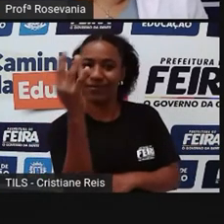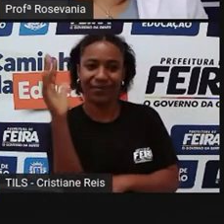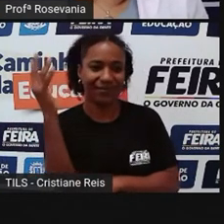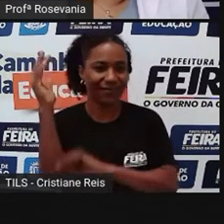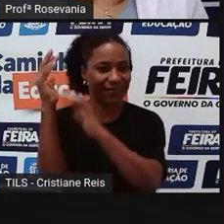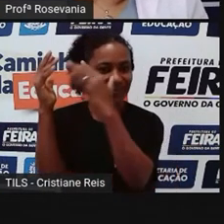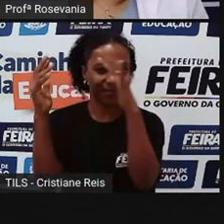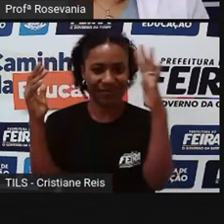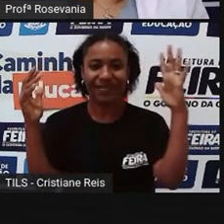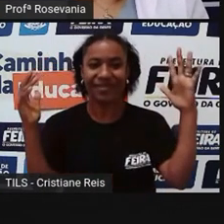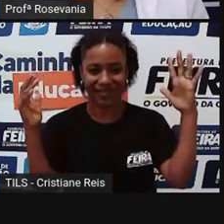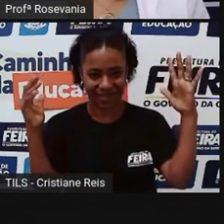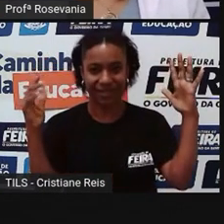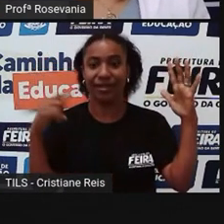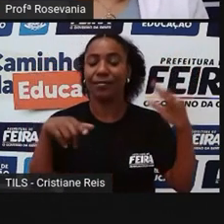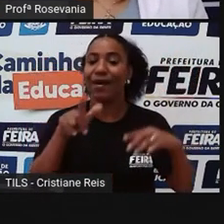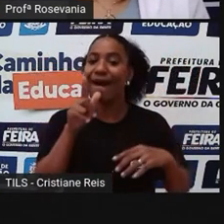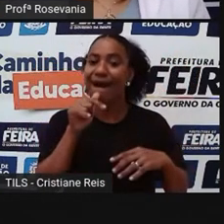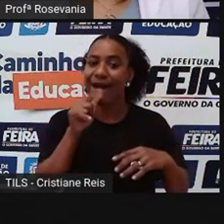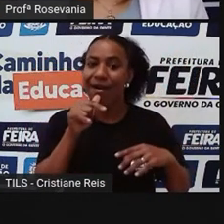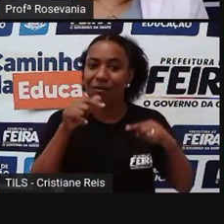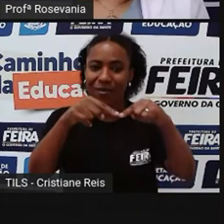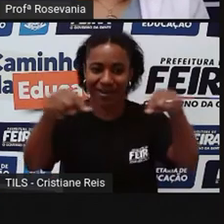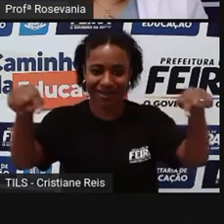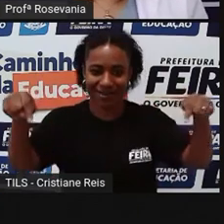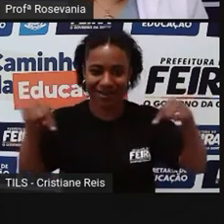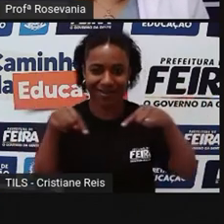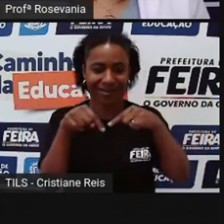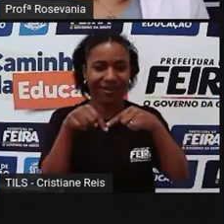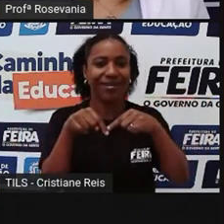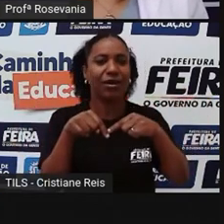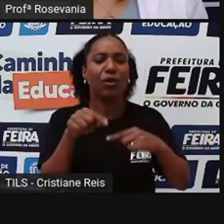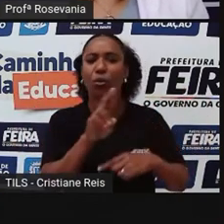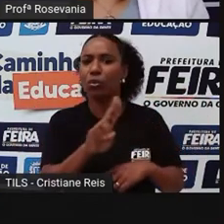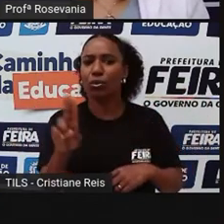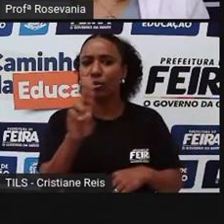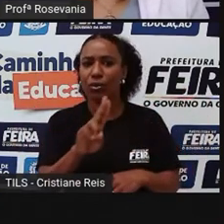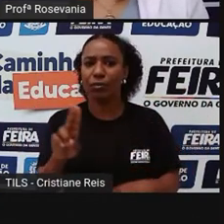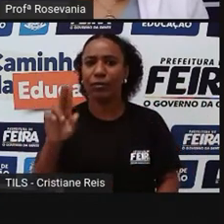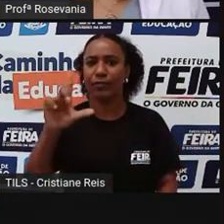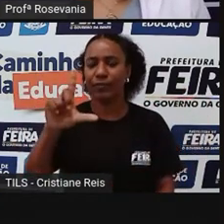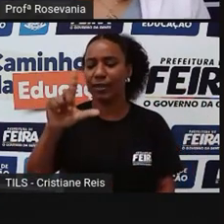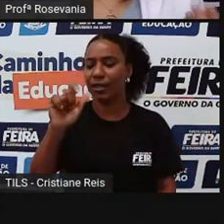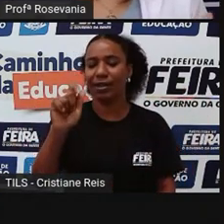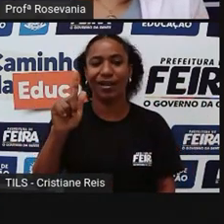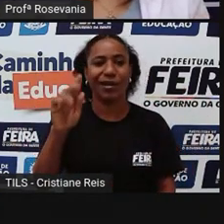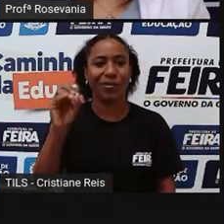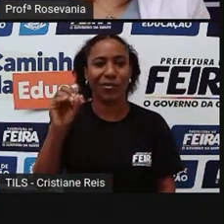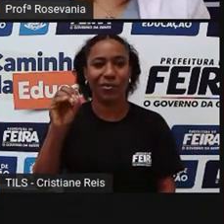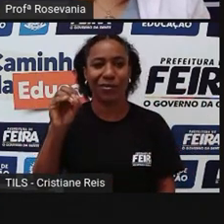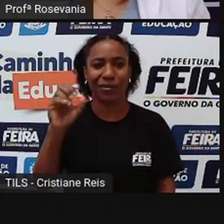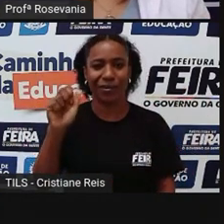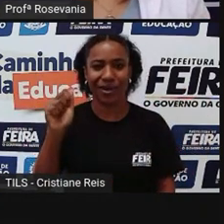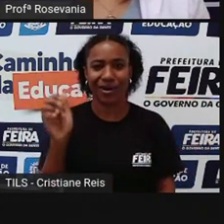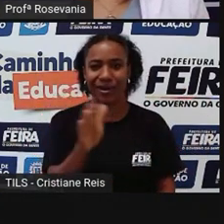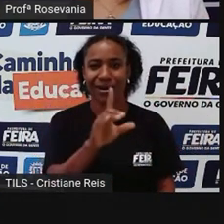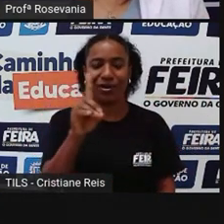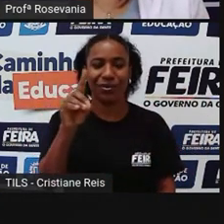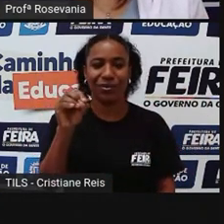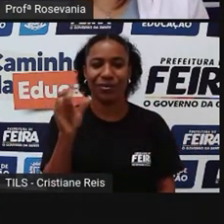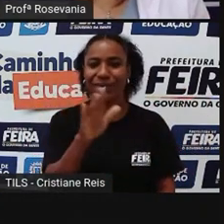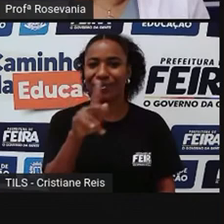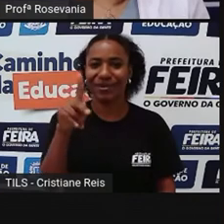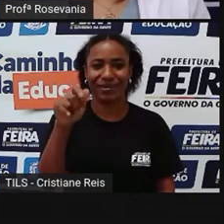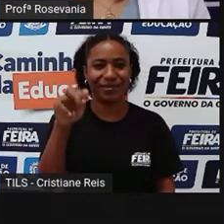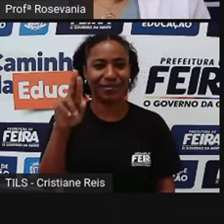tem a Lagoa do Prato Raso para algumas pessoas, né, da própria queimadinha, chama a Lagoa do Geladinho, né, ela